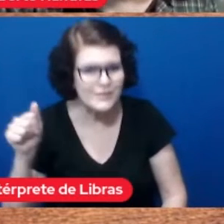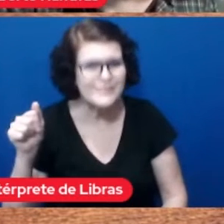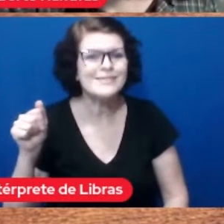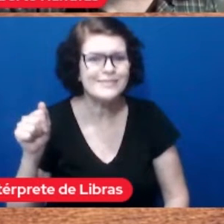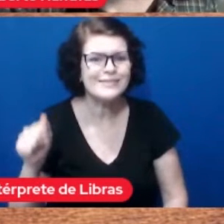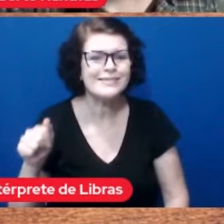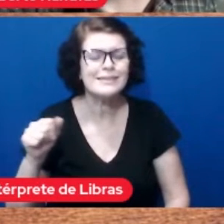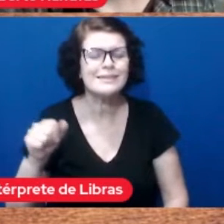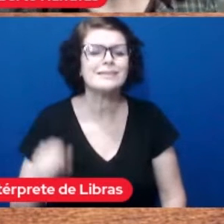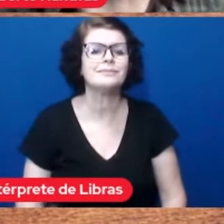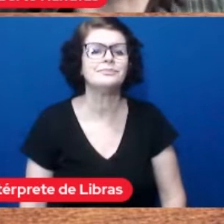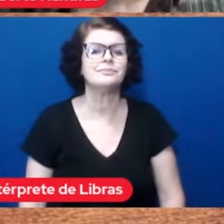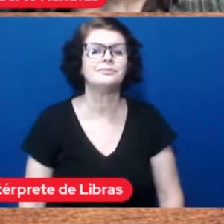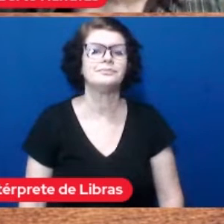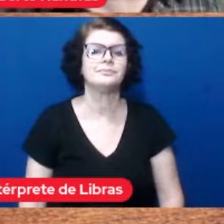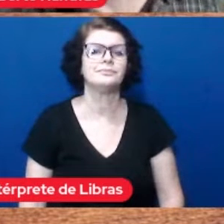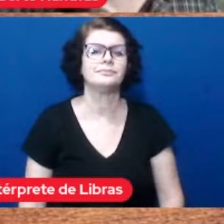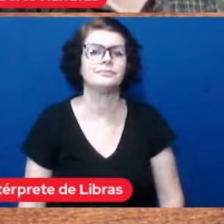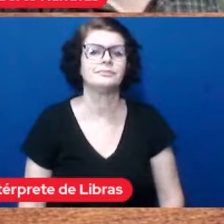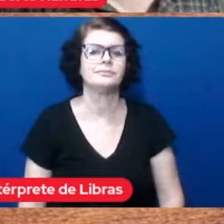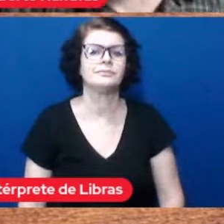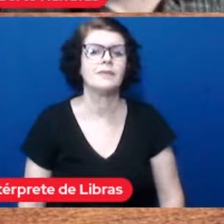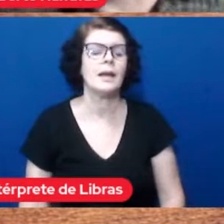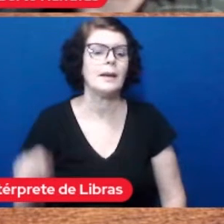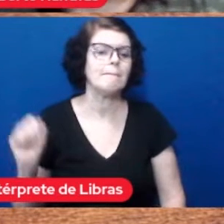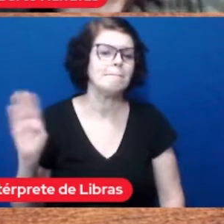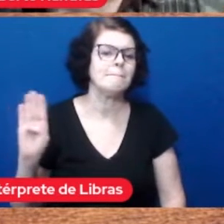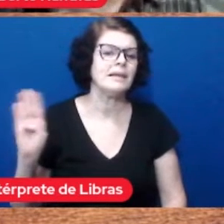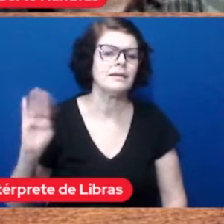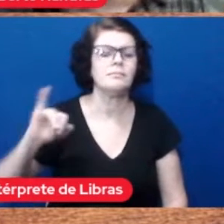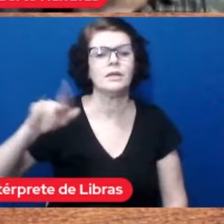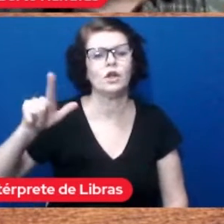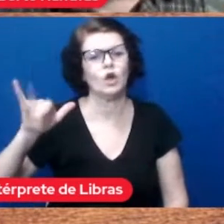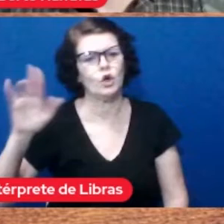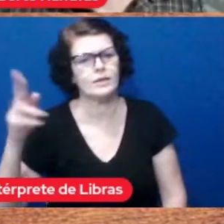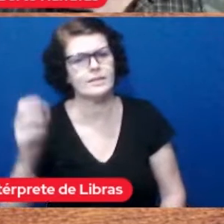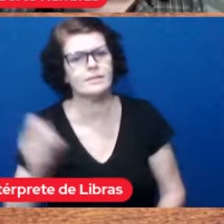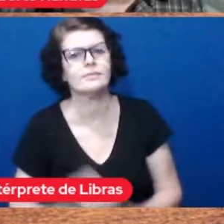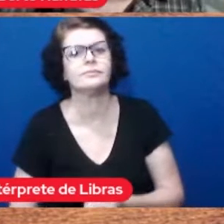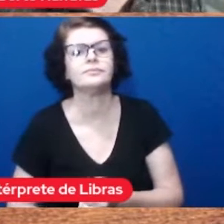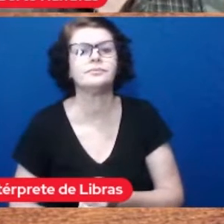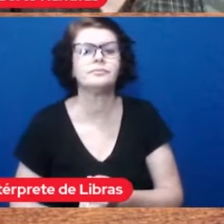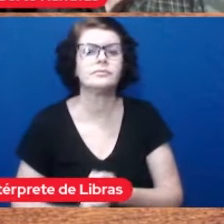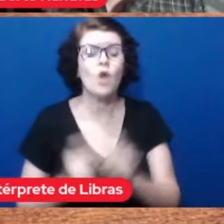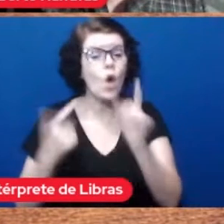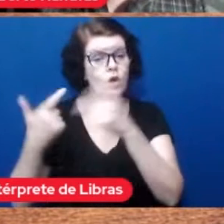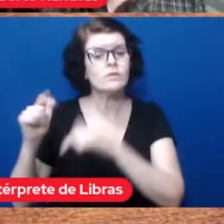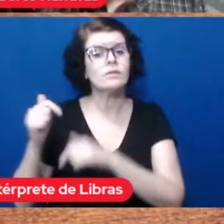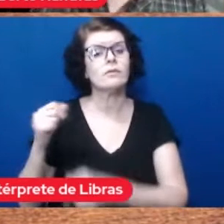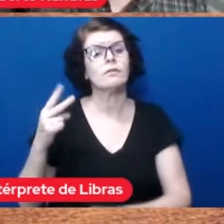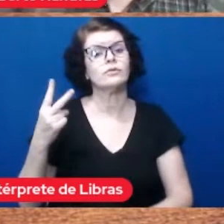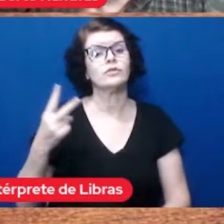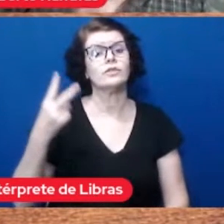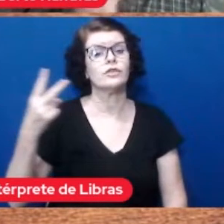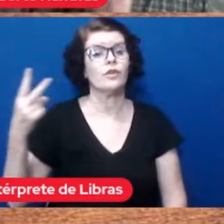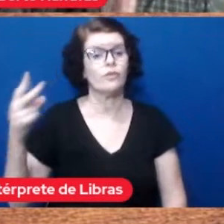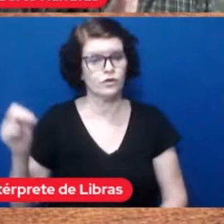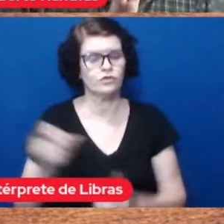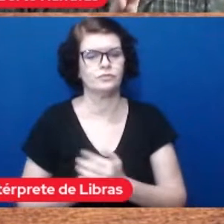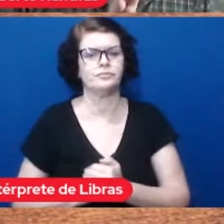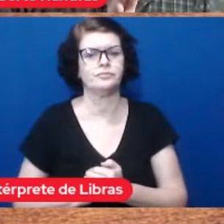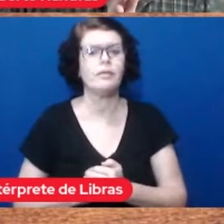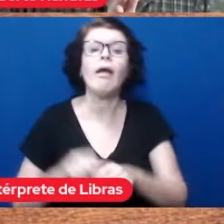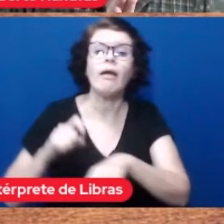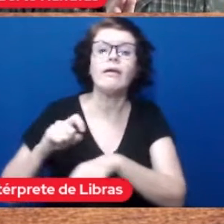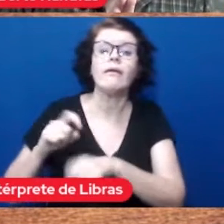perdão aqui outras áreas sociais é só 220 ao mesmo tempo nós